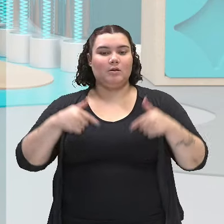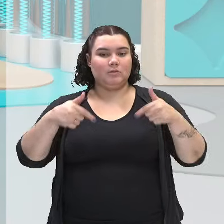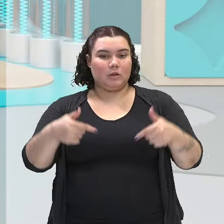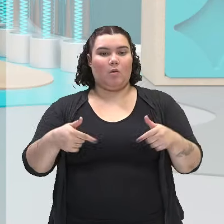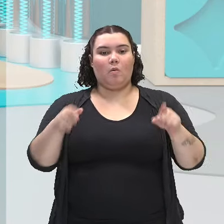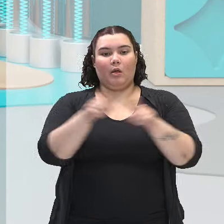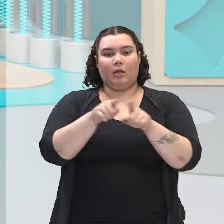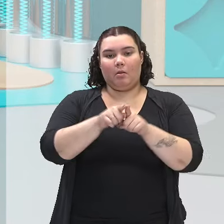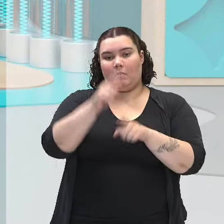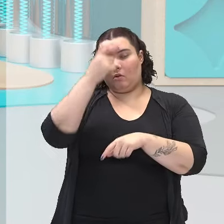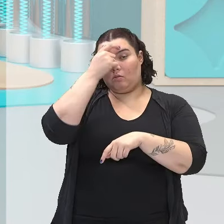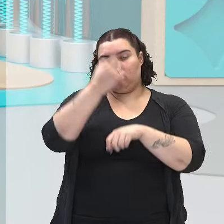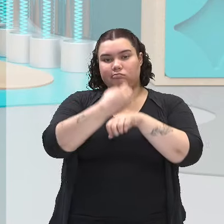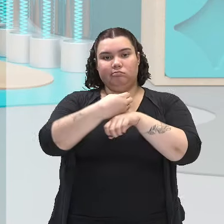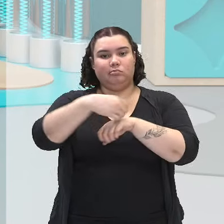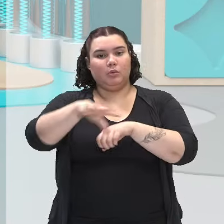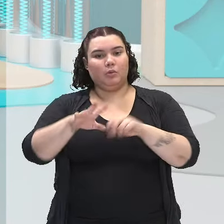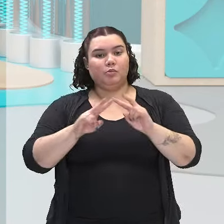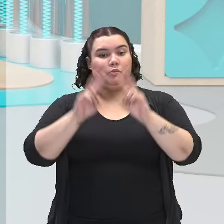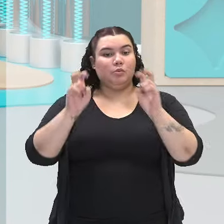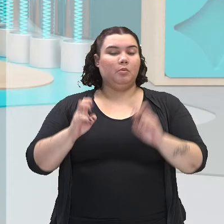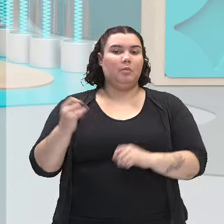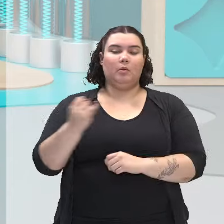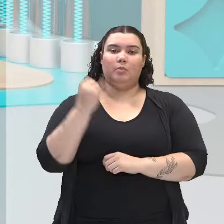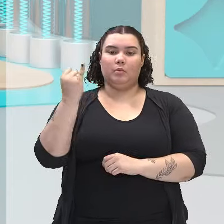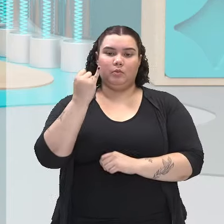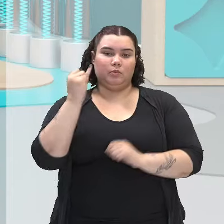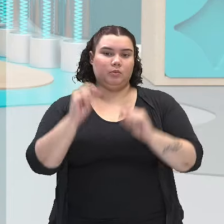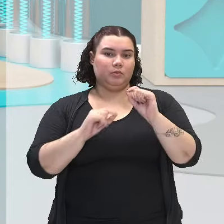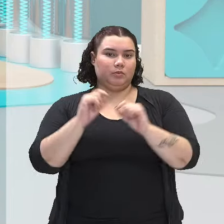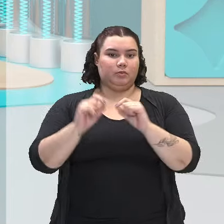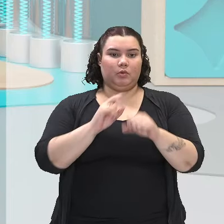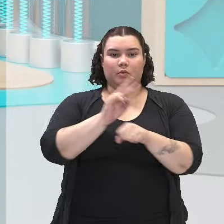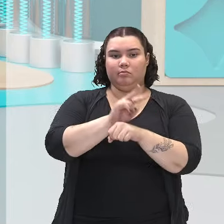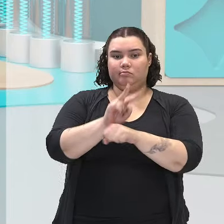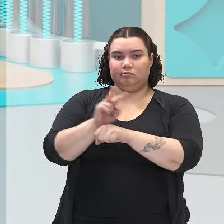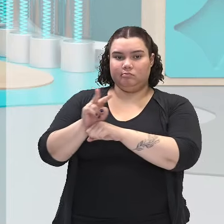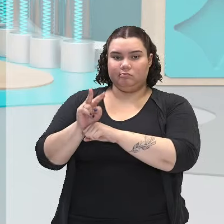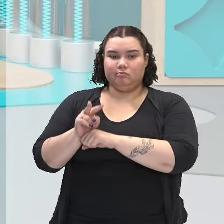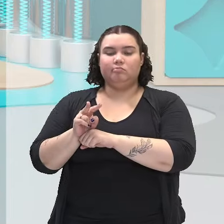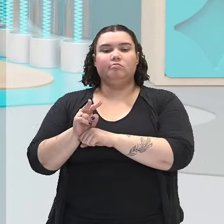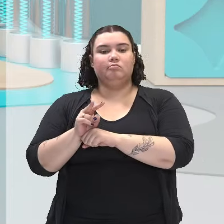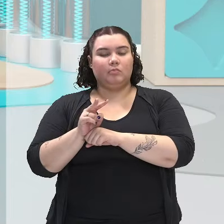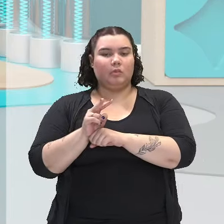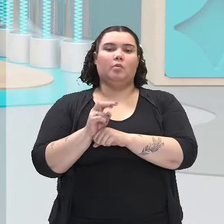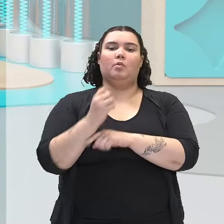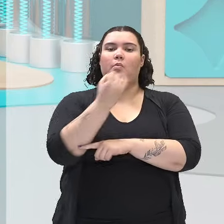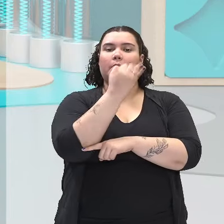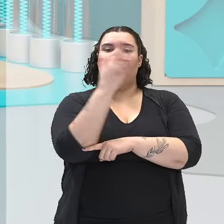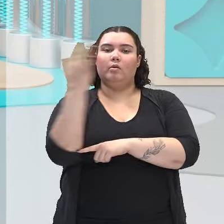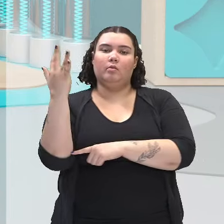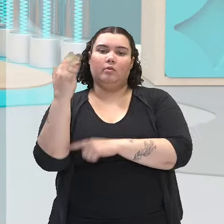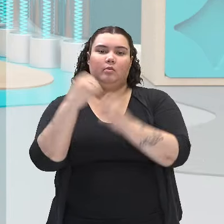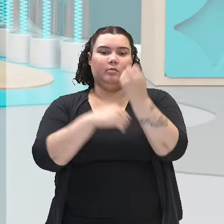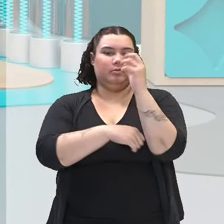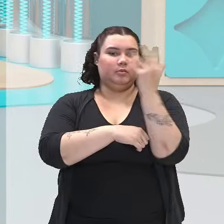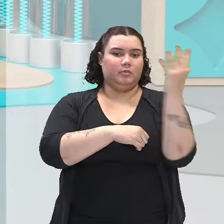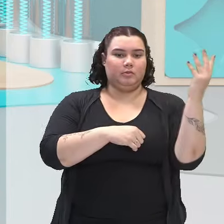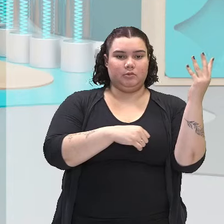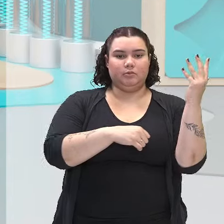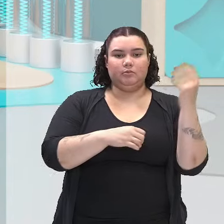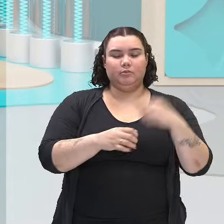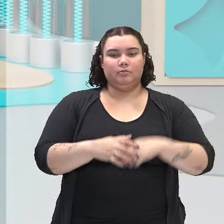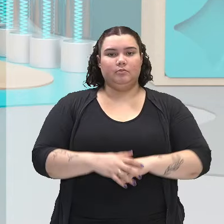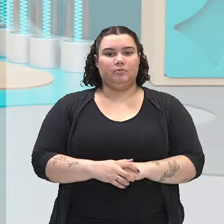conscientização sobre a importância de proteger e preservar o meio